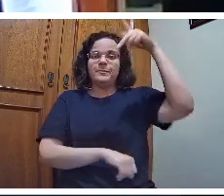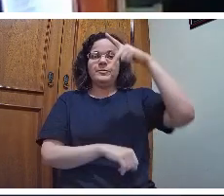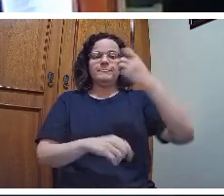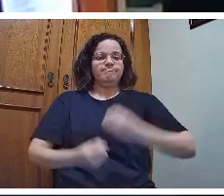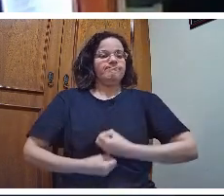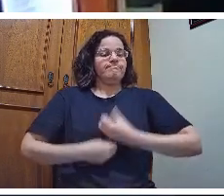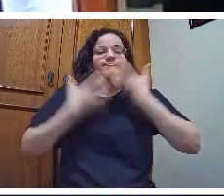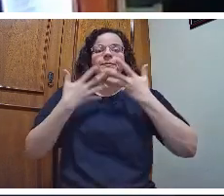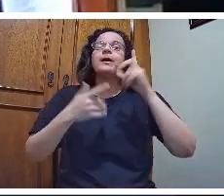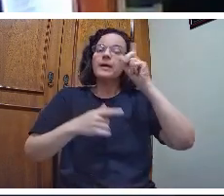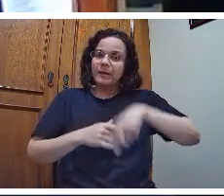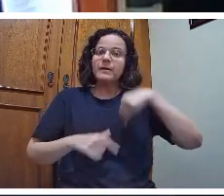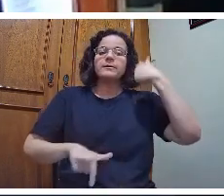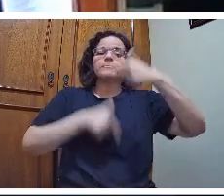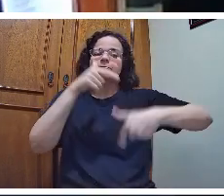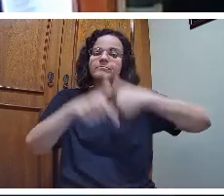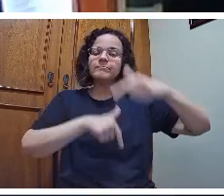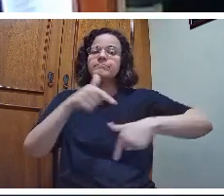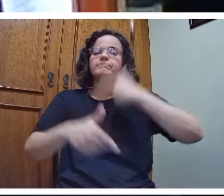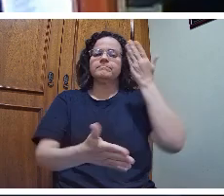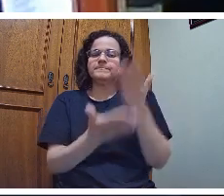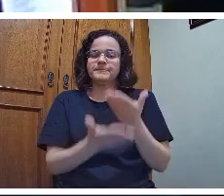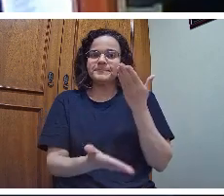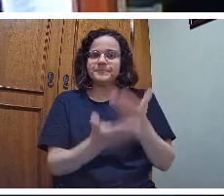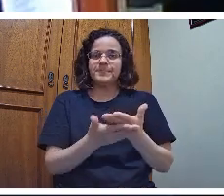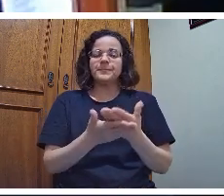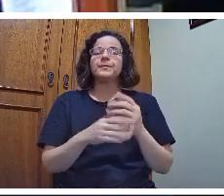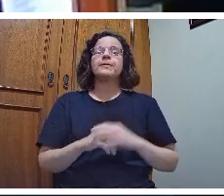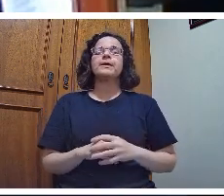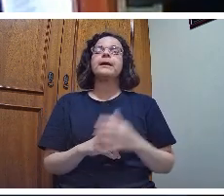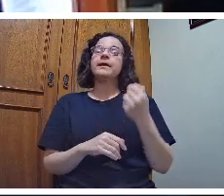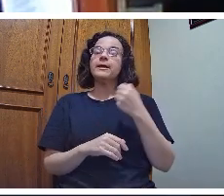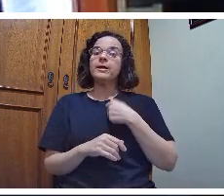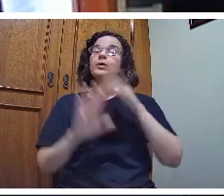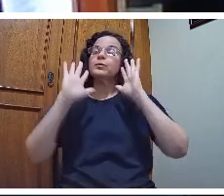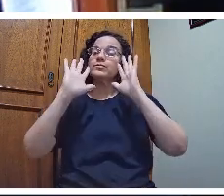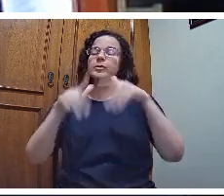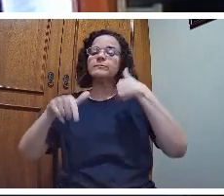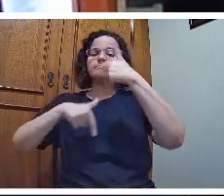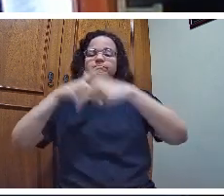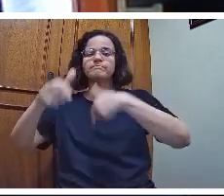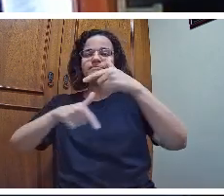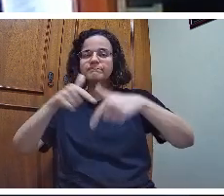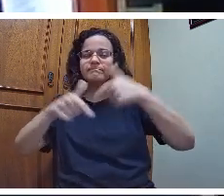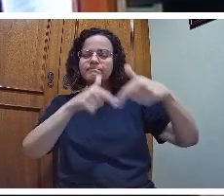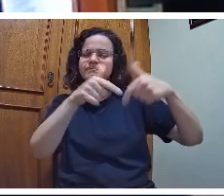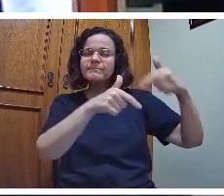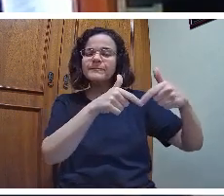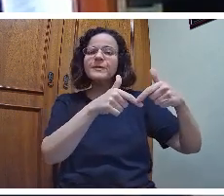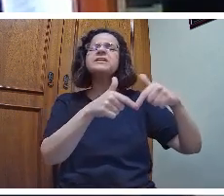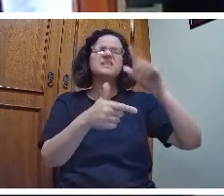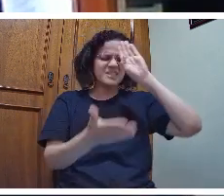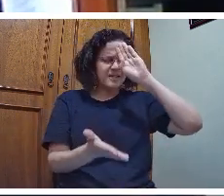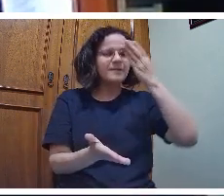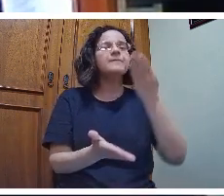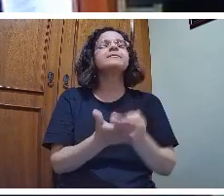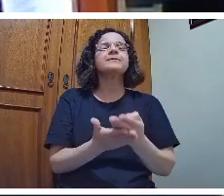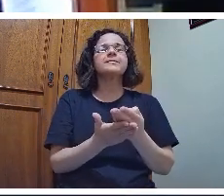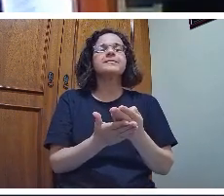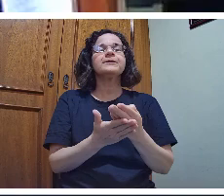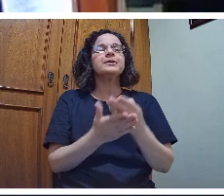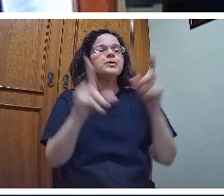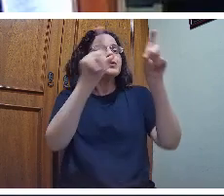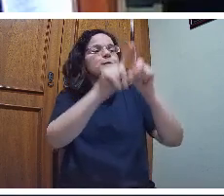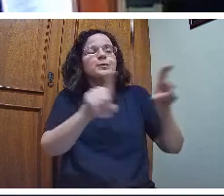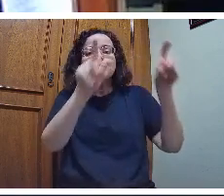inspiração, é trabalho, é estudo. Eu tinha feito todo o trabalho e, com certeza, eu tinha certeza absoluta que